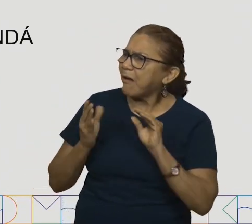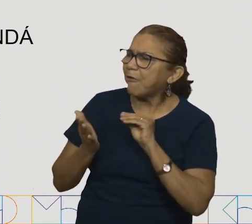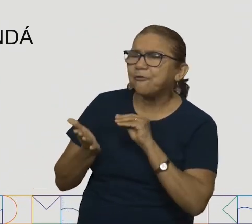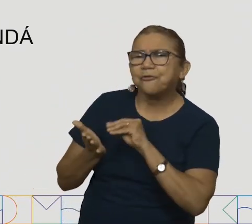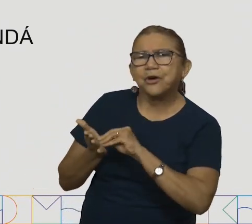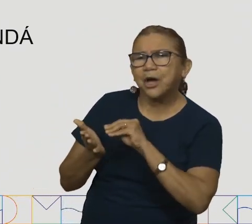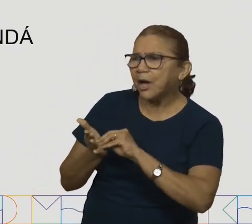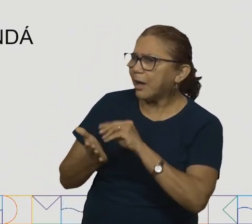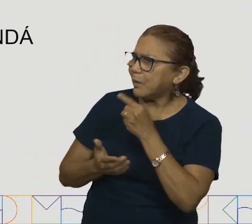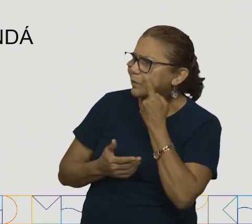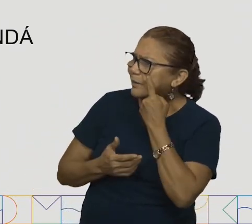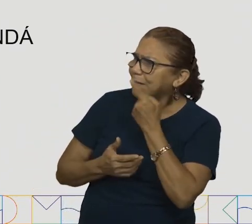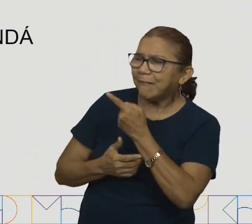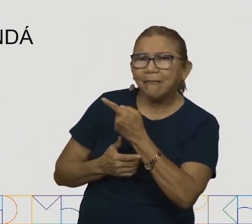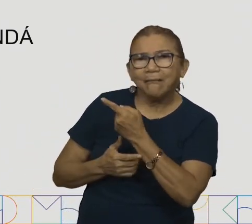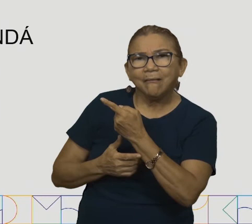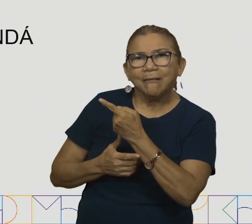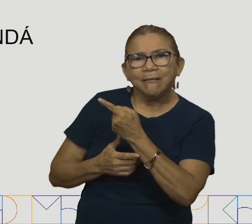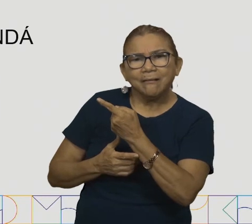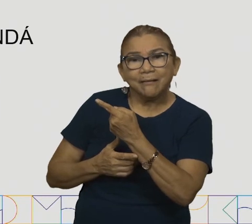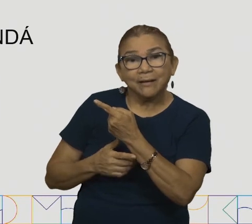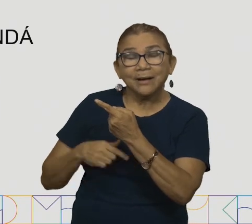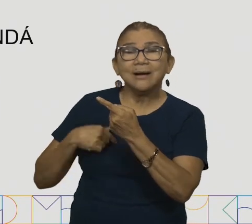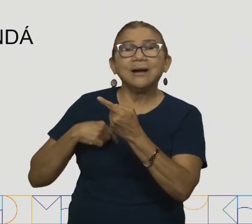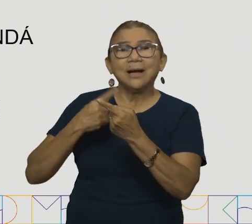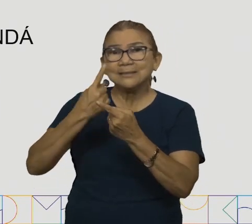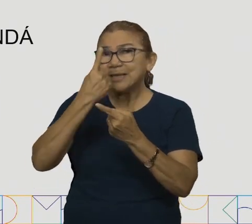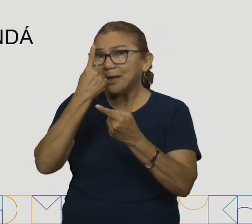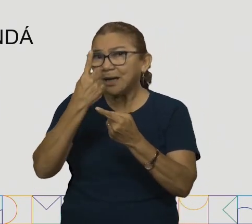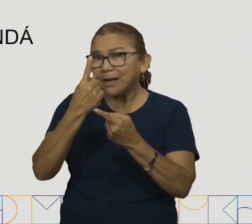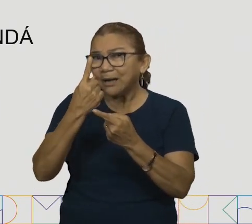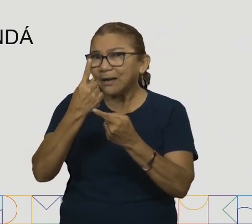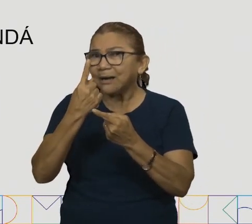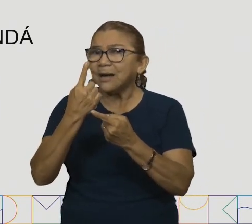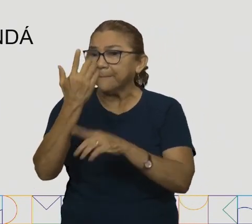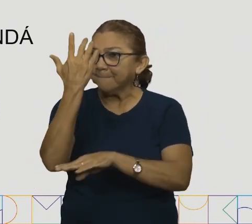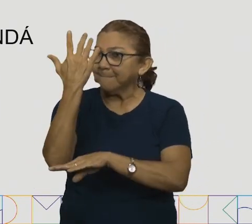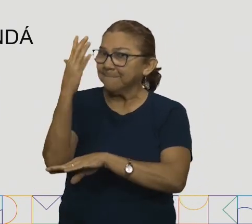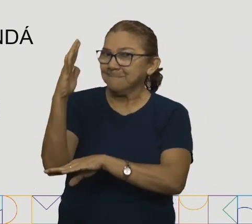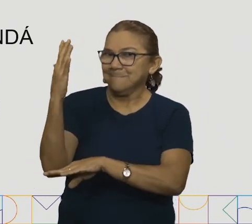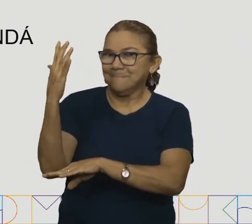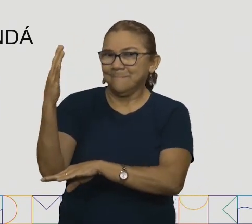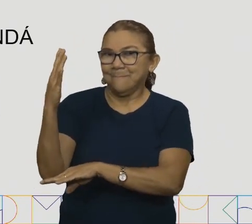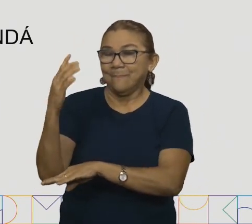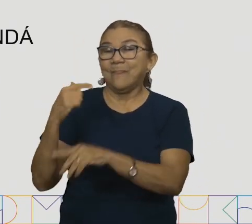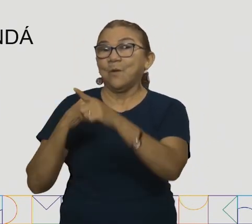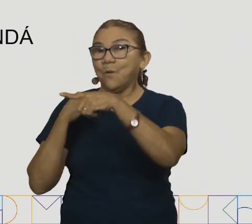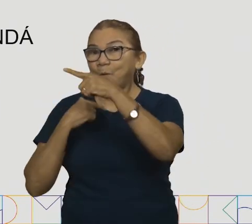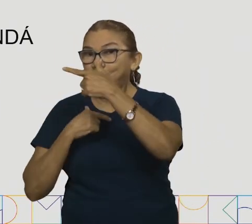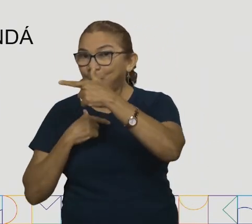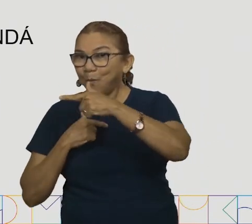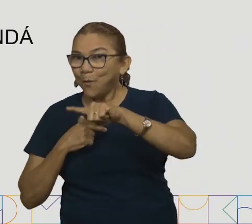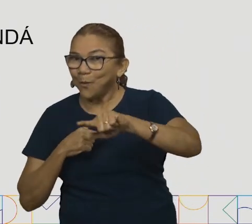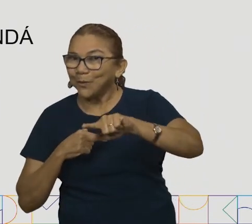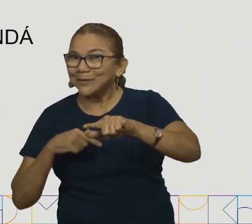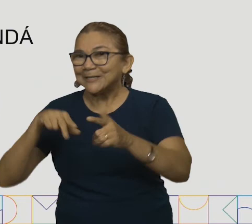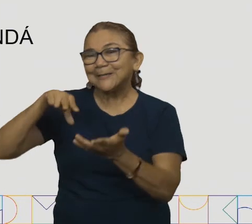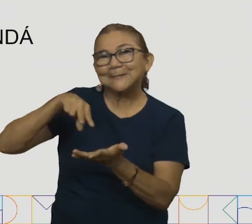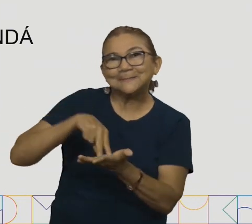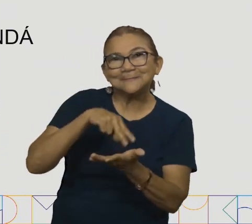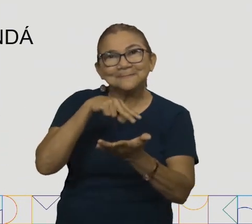isso? De jacarandá. Uma vez esquindolelê, outra vez